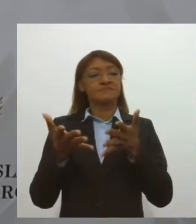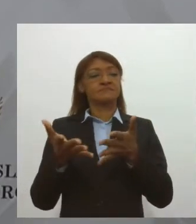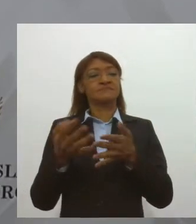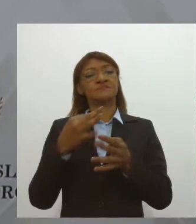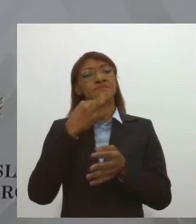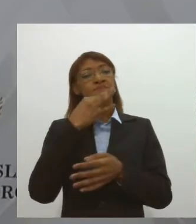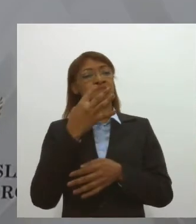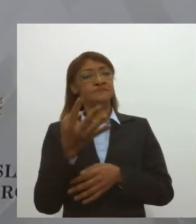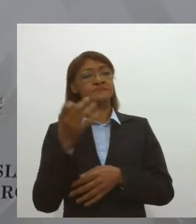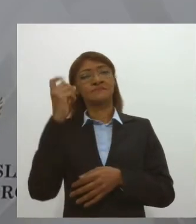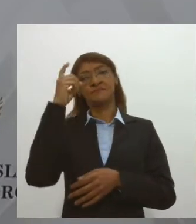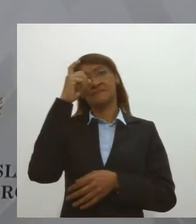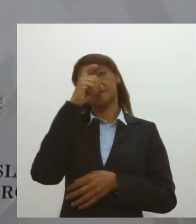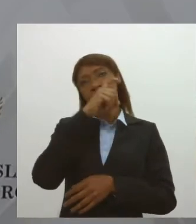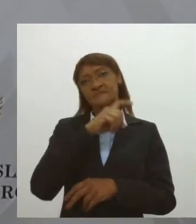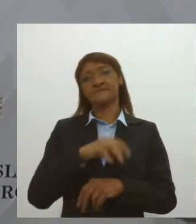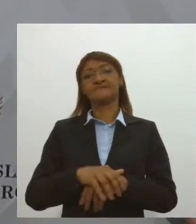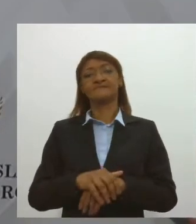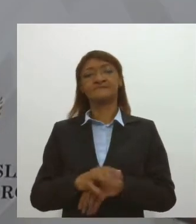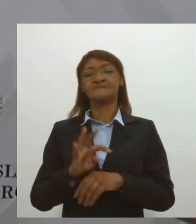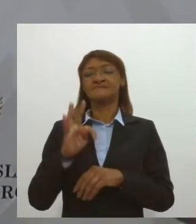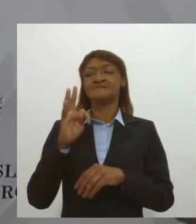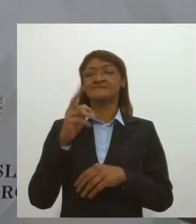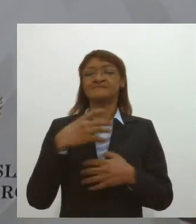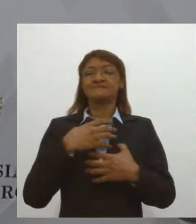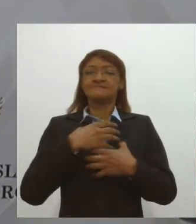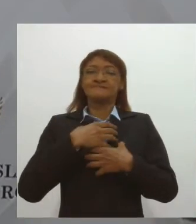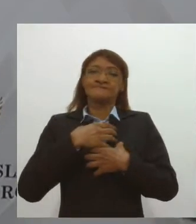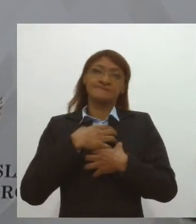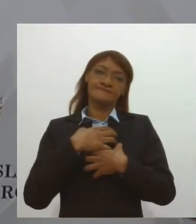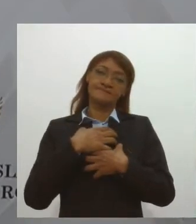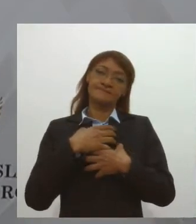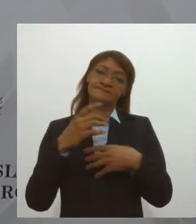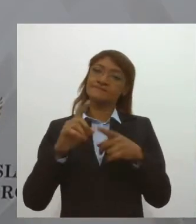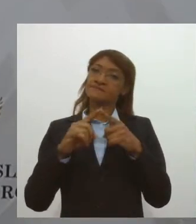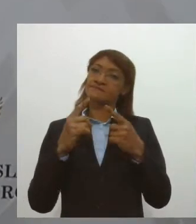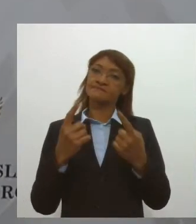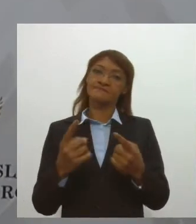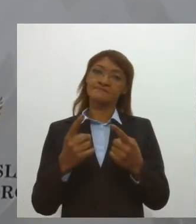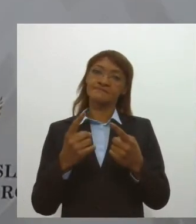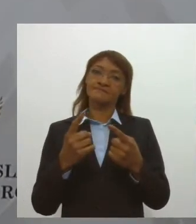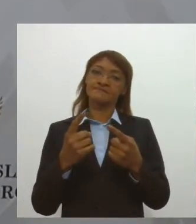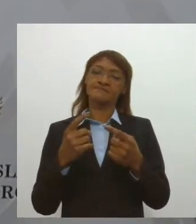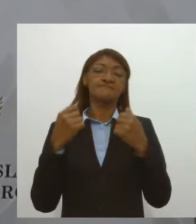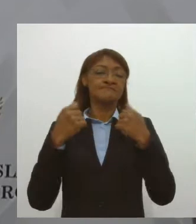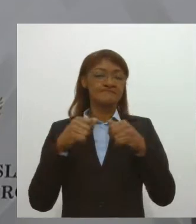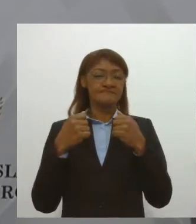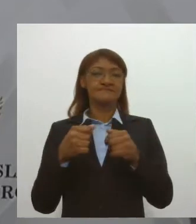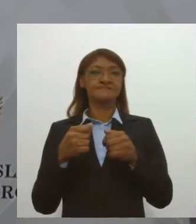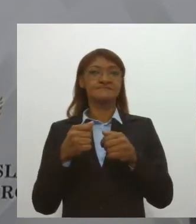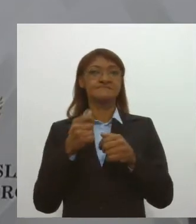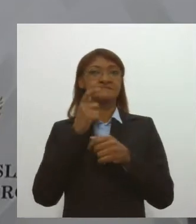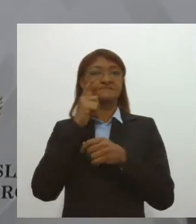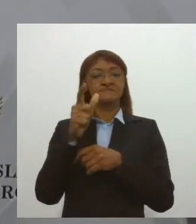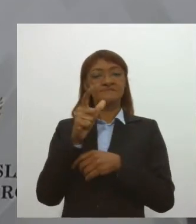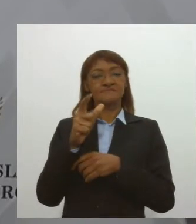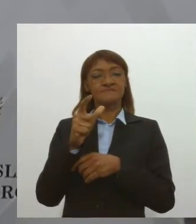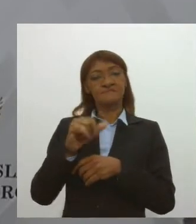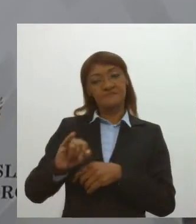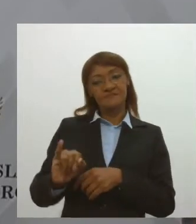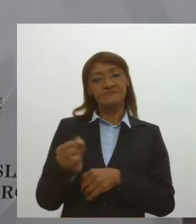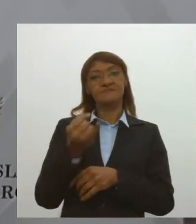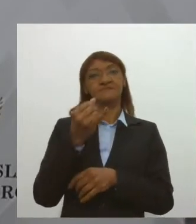mulher, galgar um espaço desse, todo o transtorno que ela passa, mas a gente não pode perder essa oportunidade também